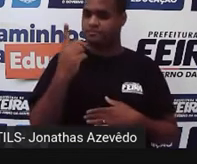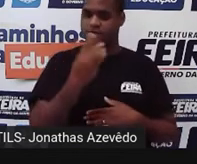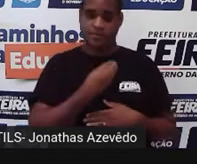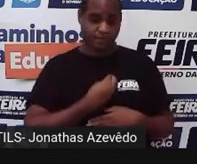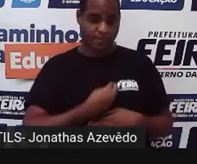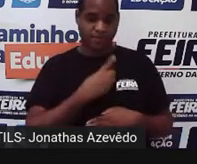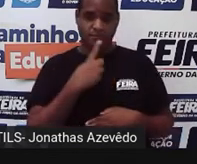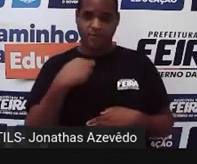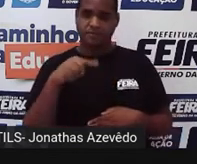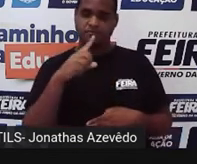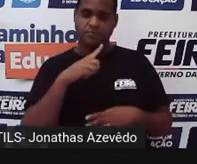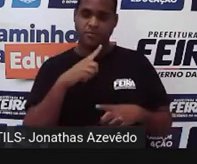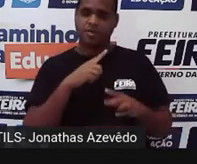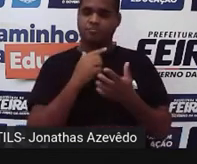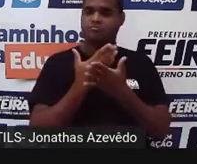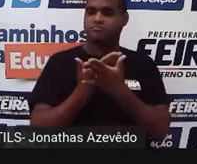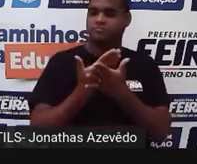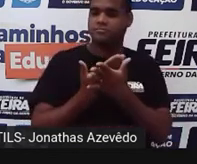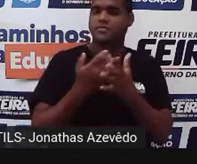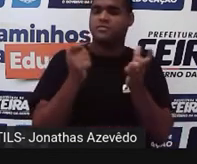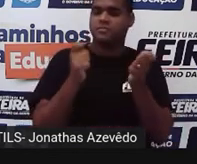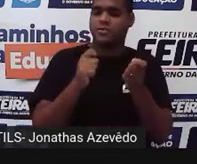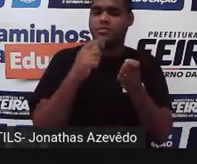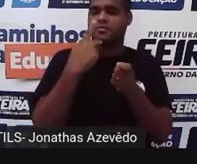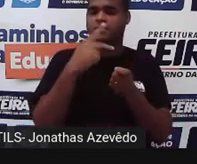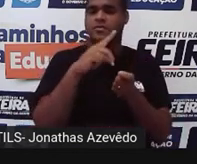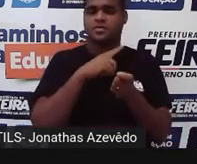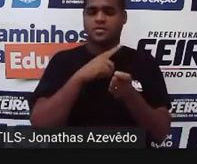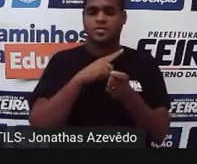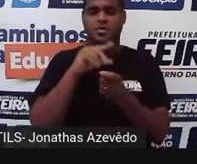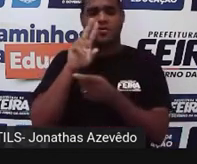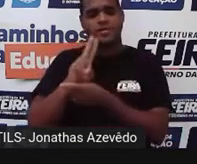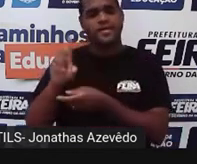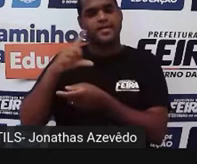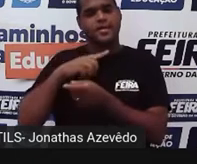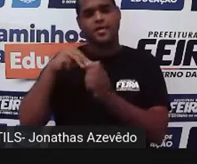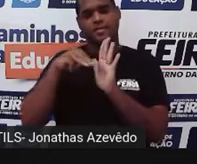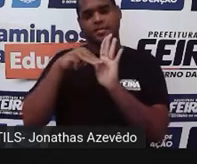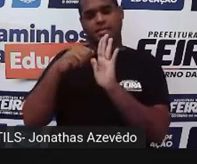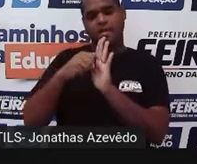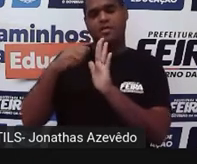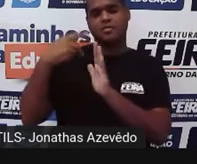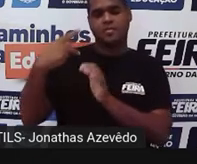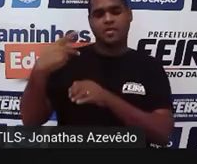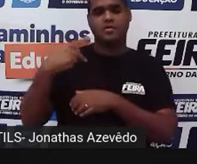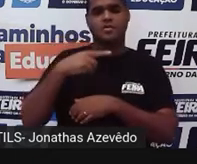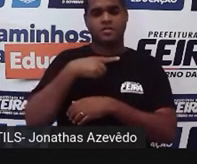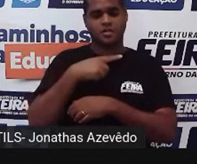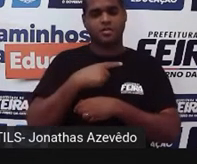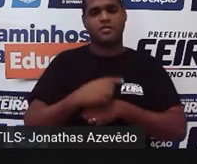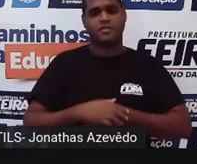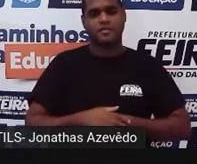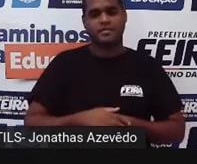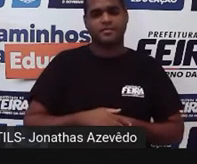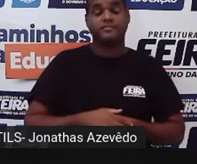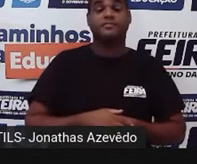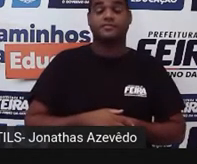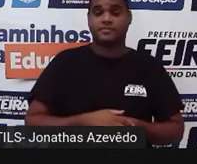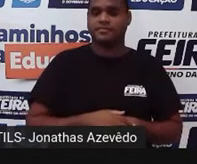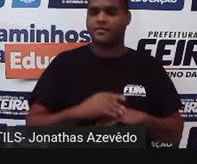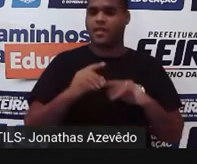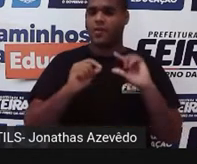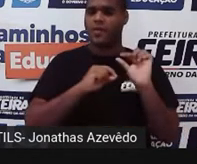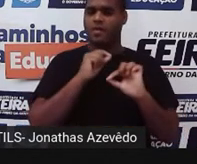estudante que pode usar a média aritmética ponderada. Tá bom? E que